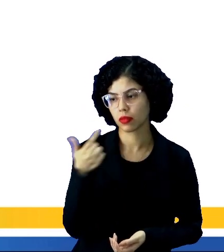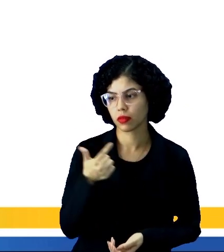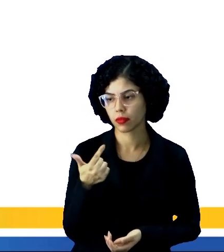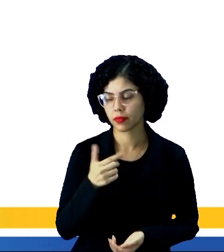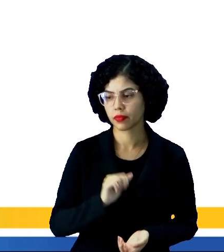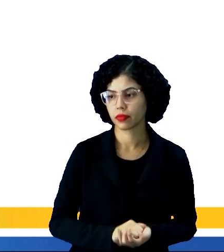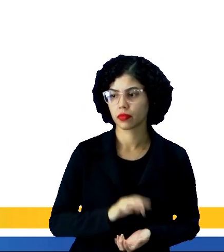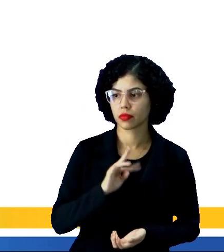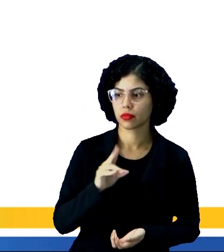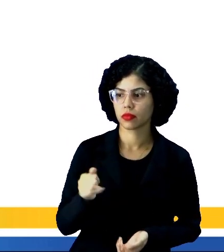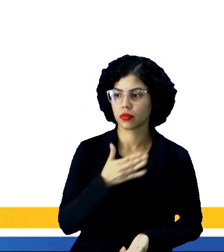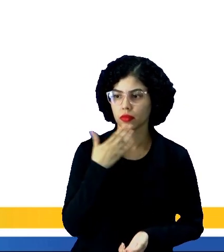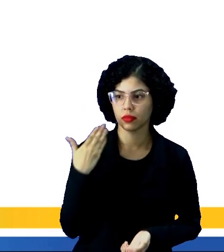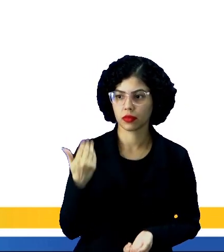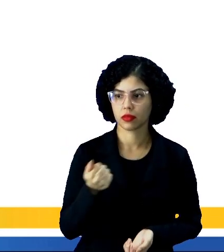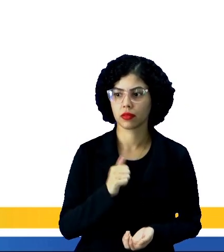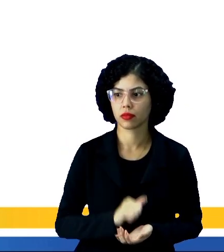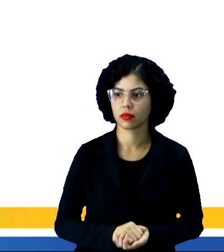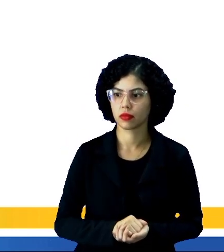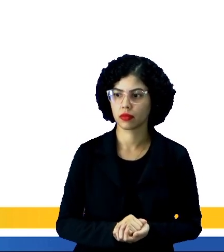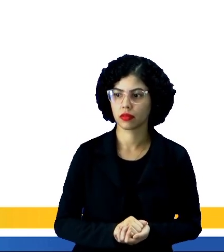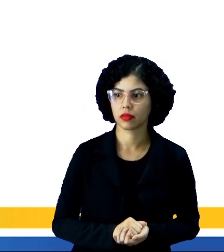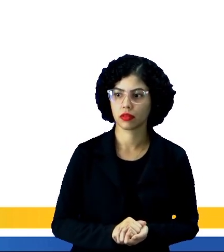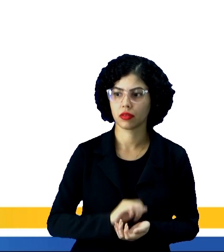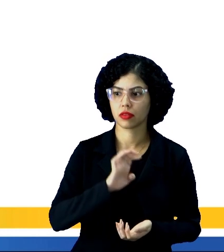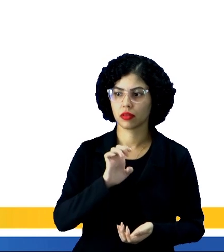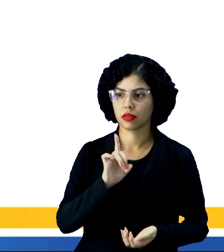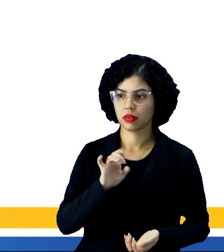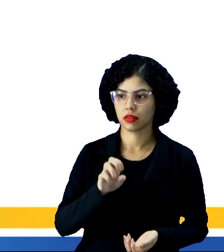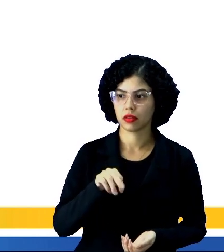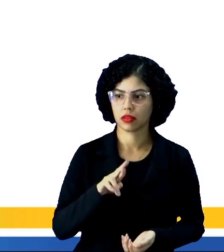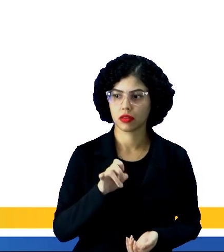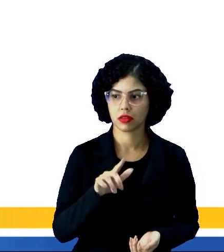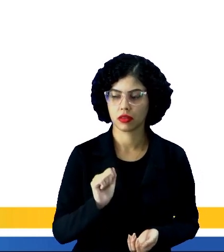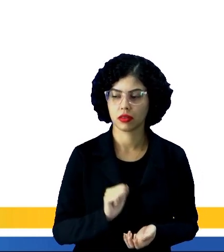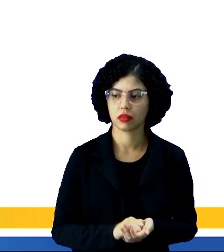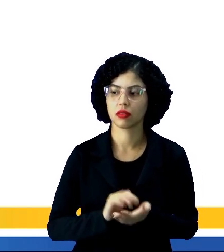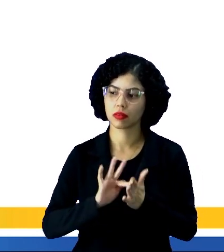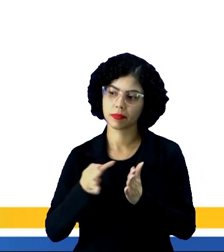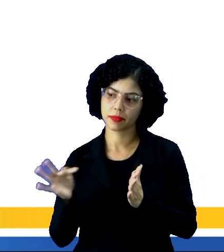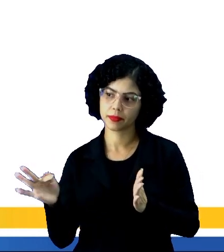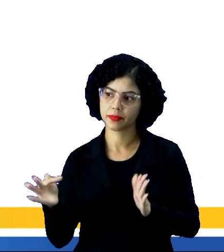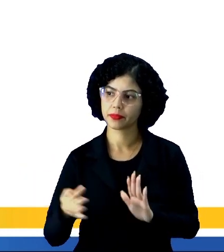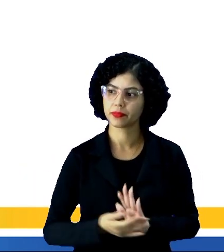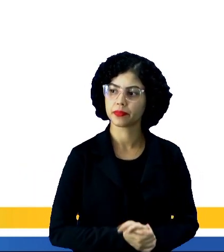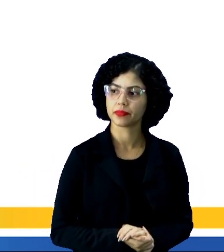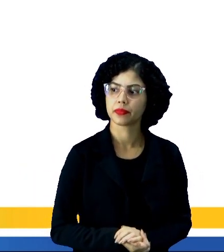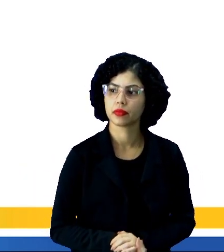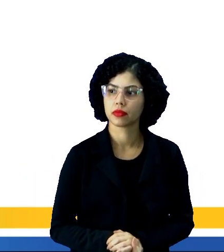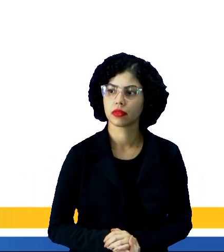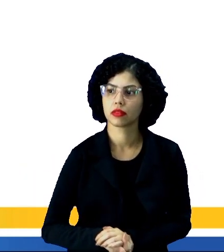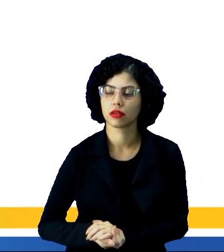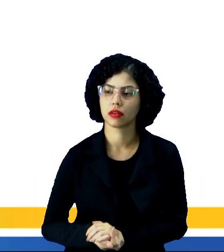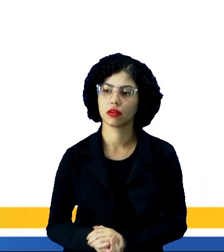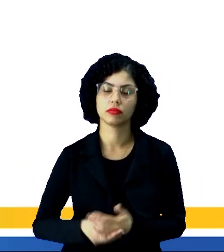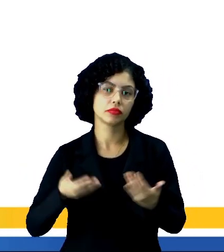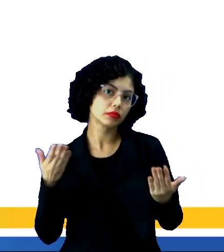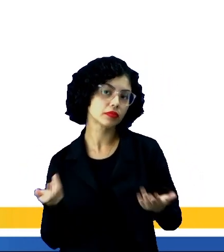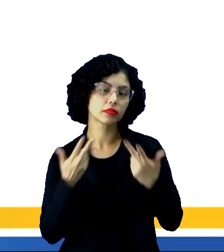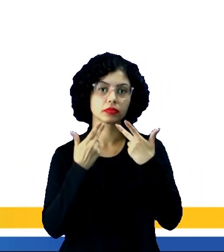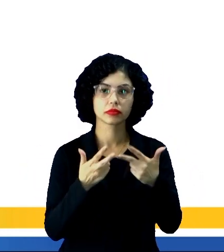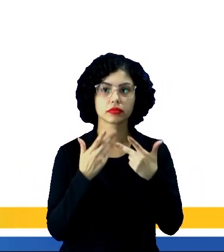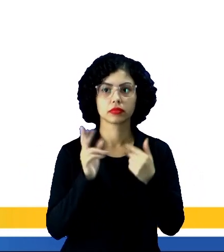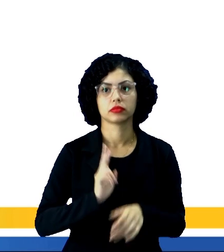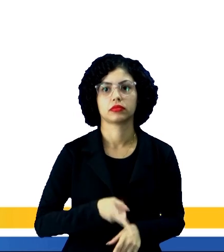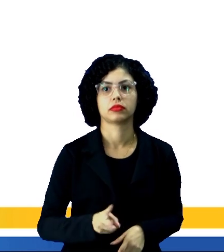para o segundo tempo. Tite preferiu improvisar o zagueiro Éder Militão na função. E aí, gente, a